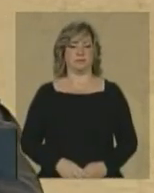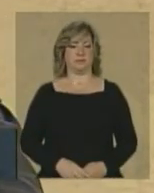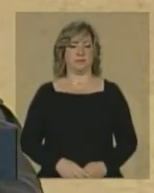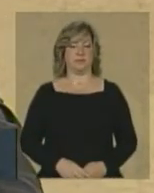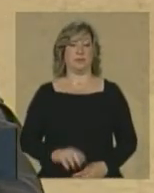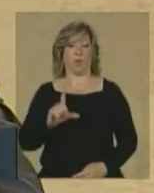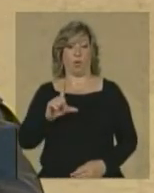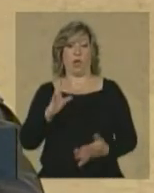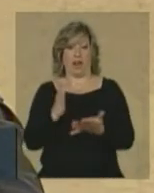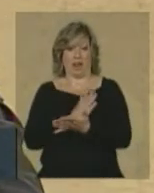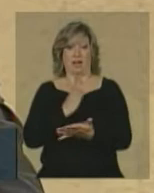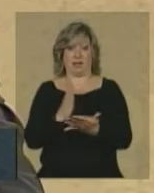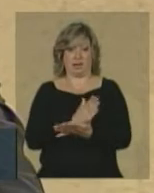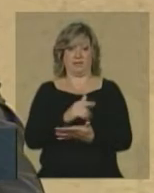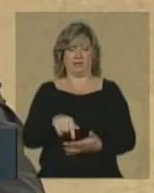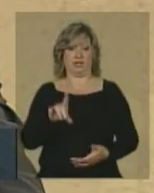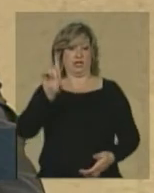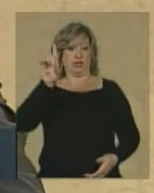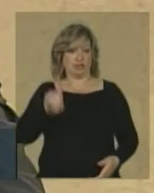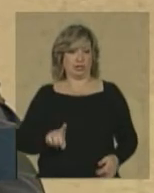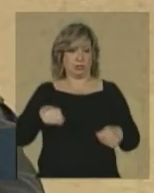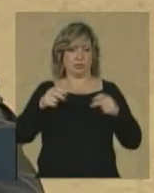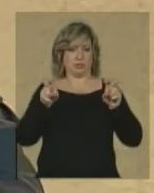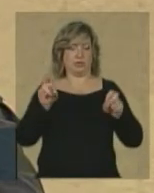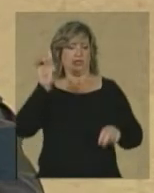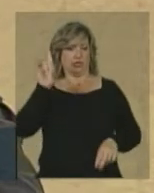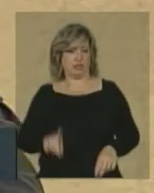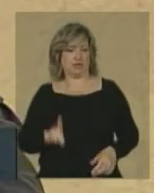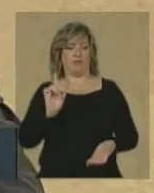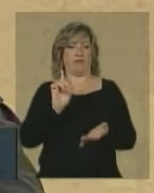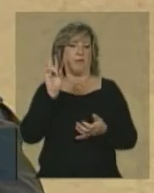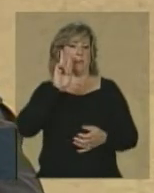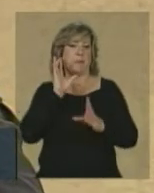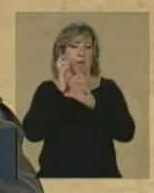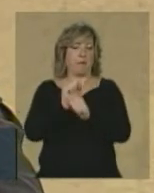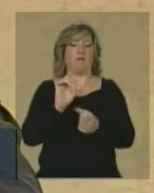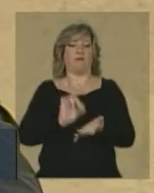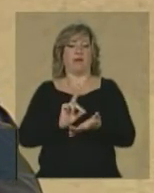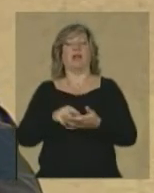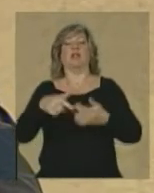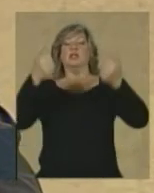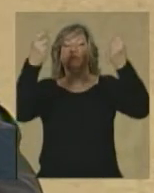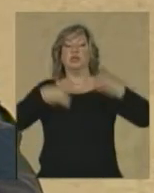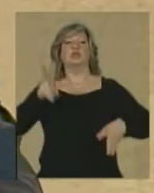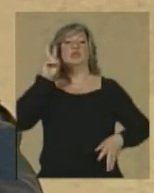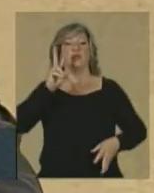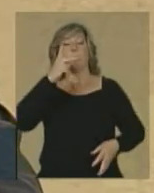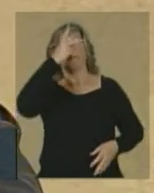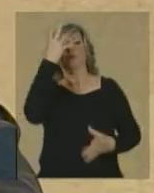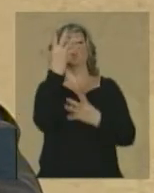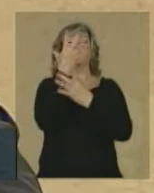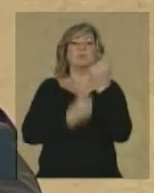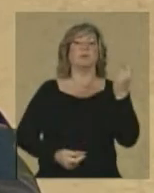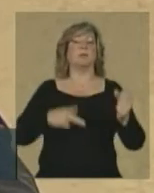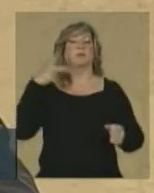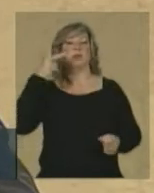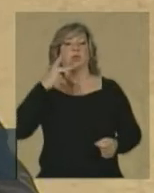O livro Direito à Memória e Verdade conta a história dos mortos desaparecidos políticos, inclusive a partir dos julgamentos ocorridos no